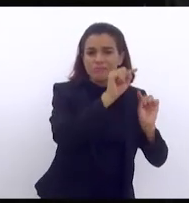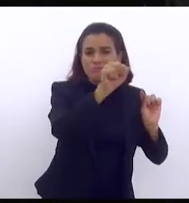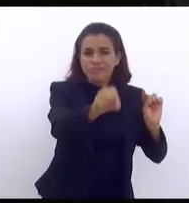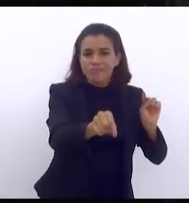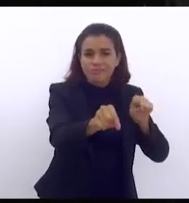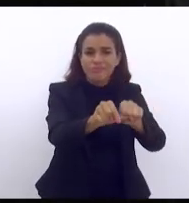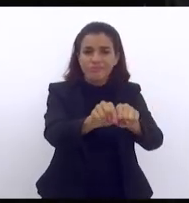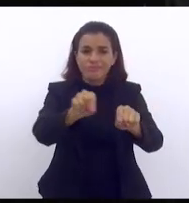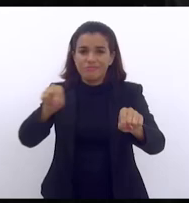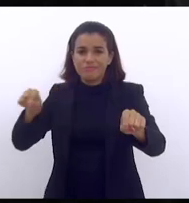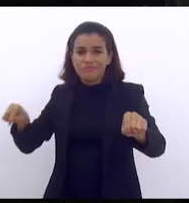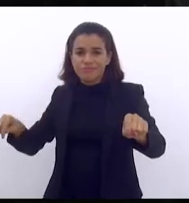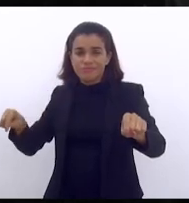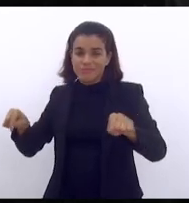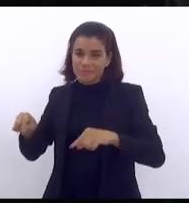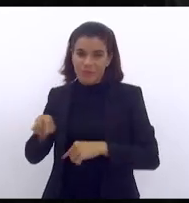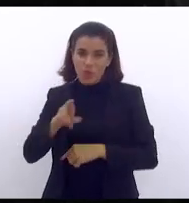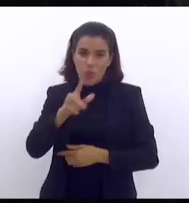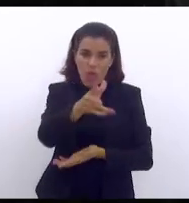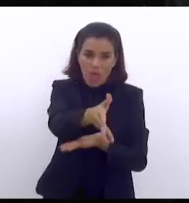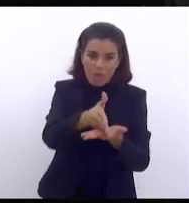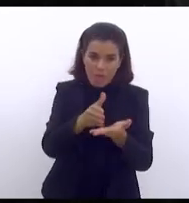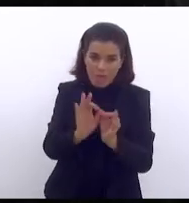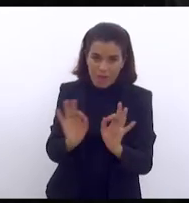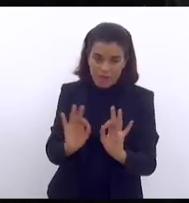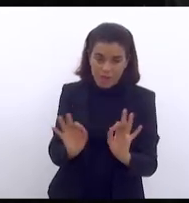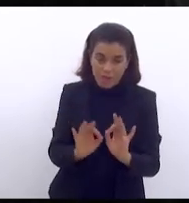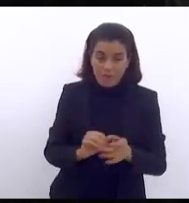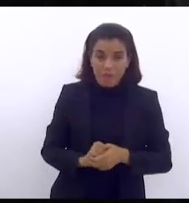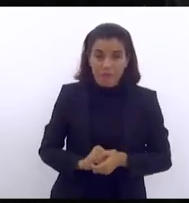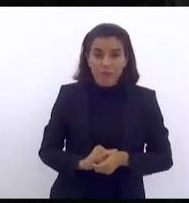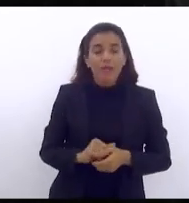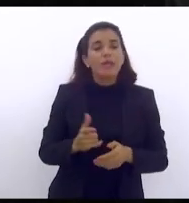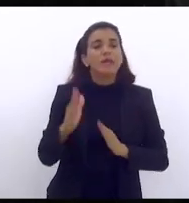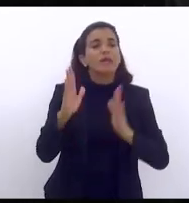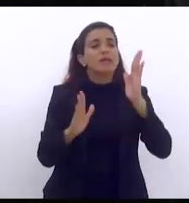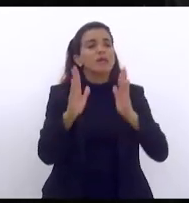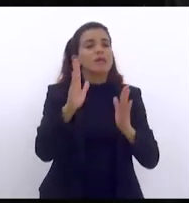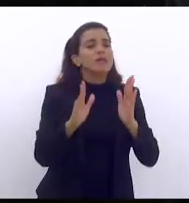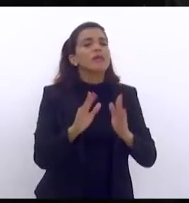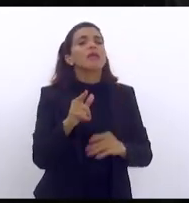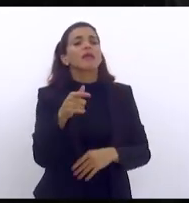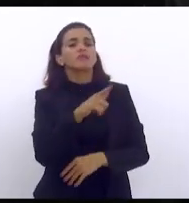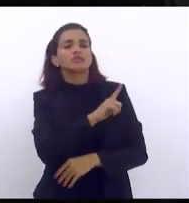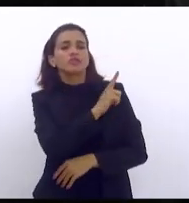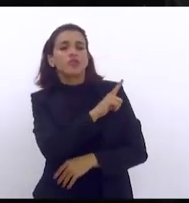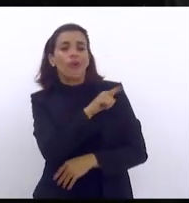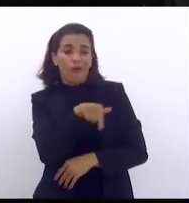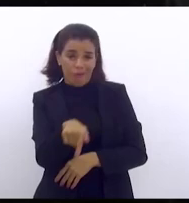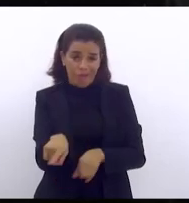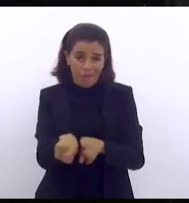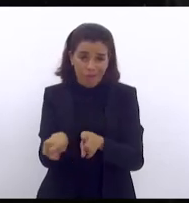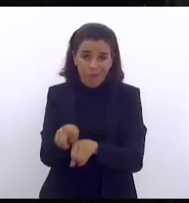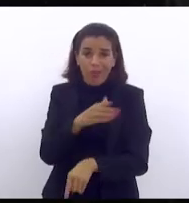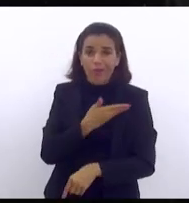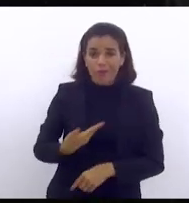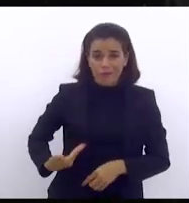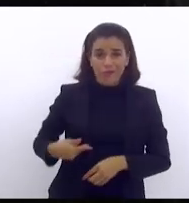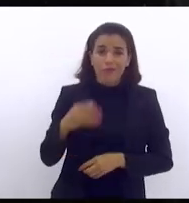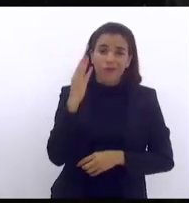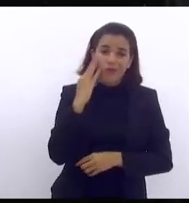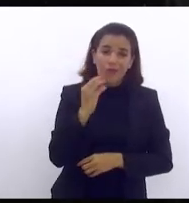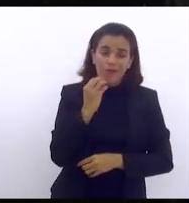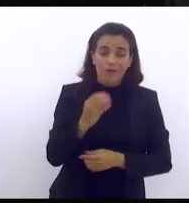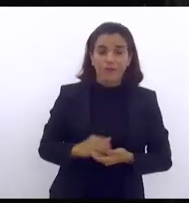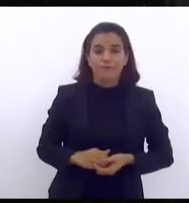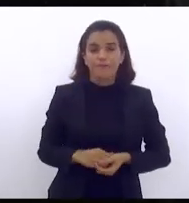por parte e quem era o gestor também da linha vermelha o governador Cláudio Castro